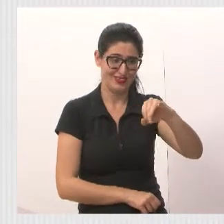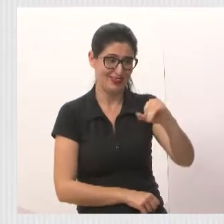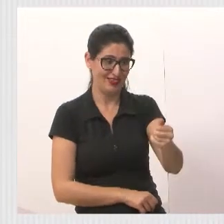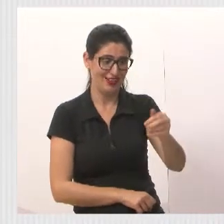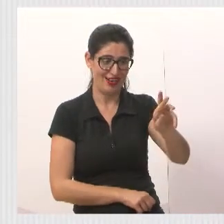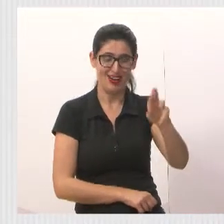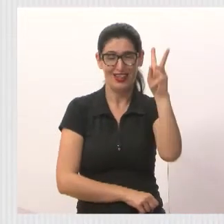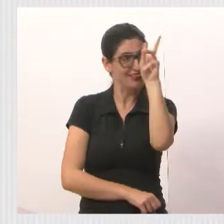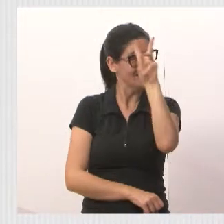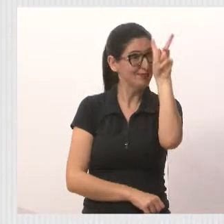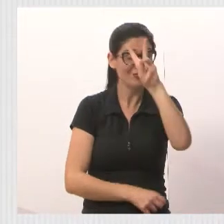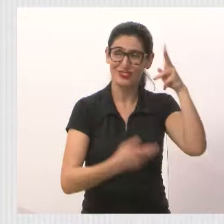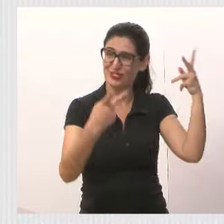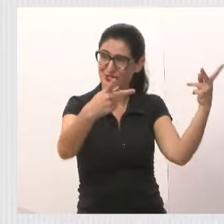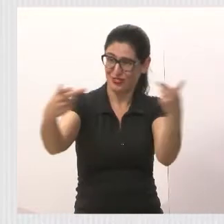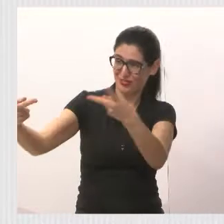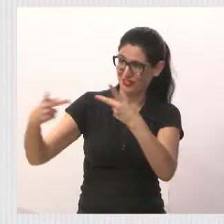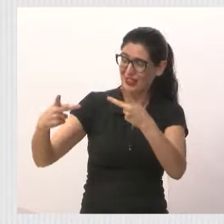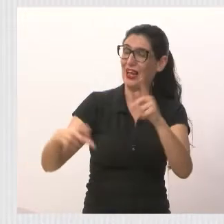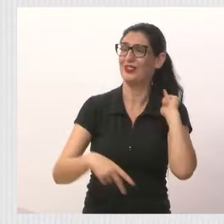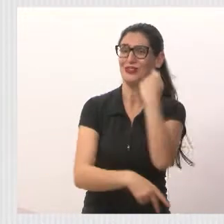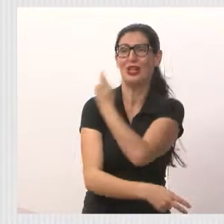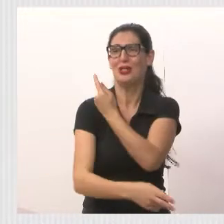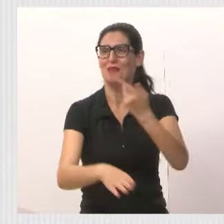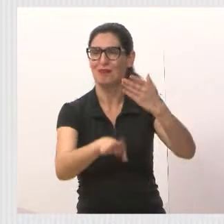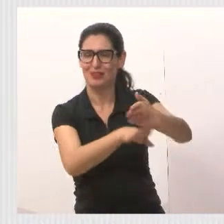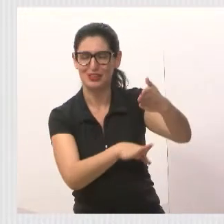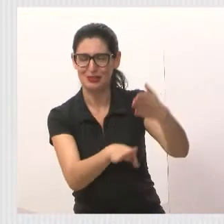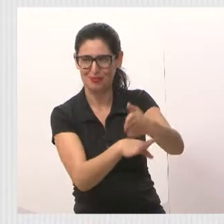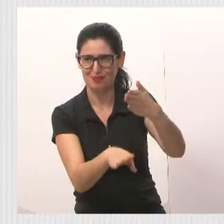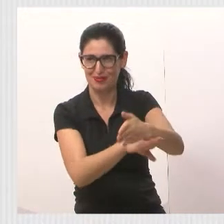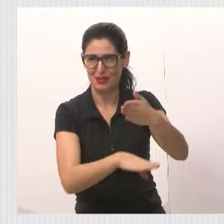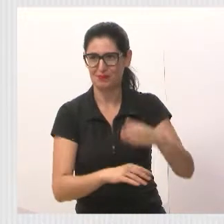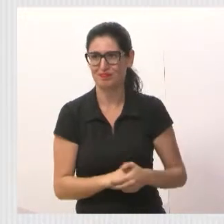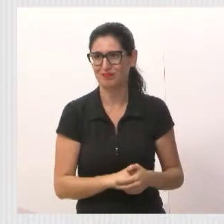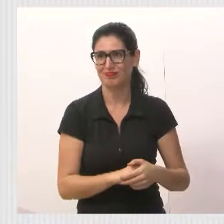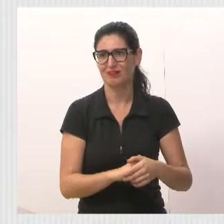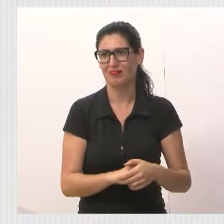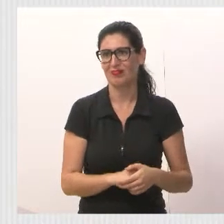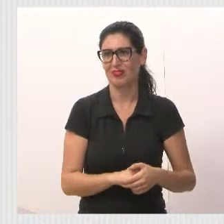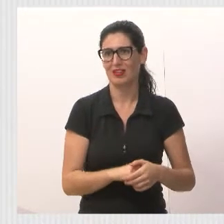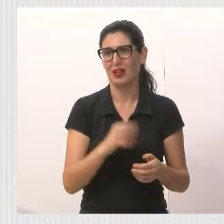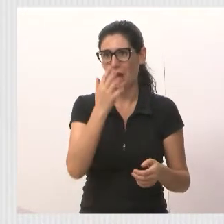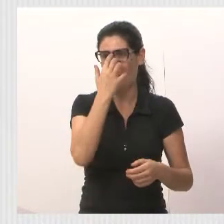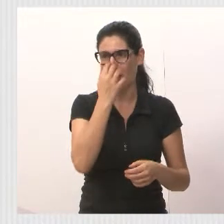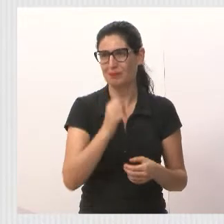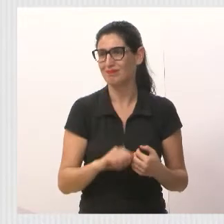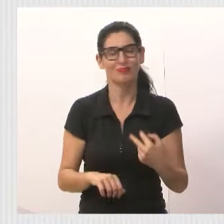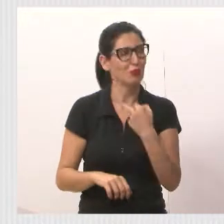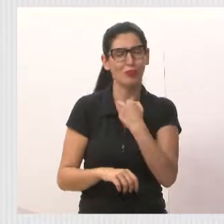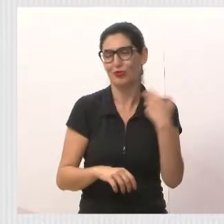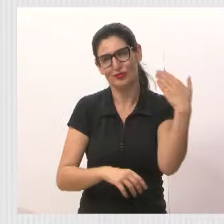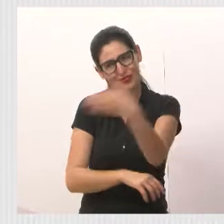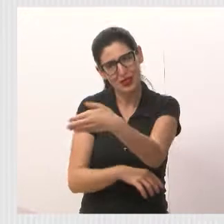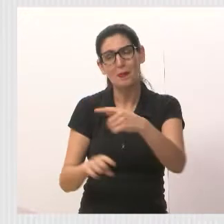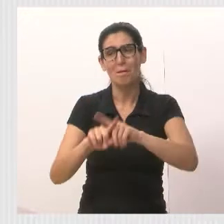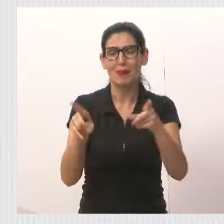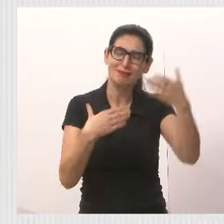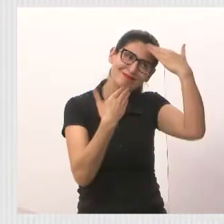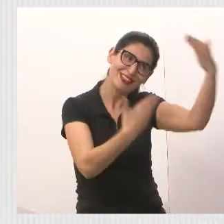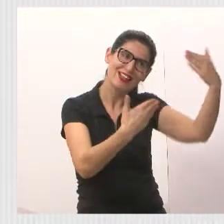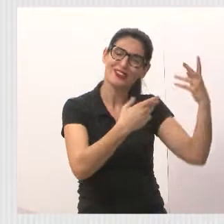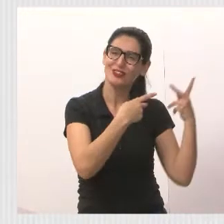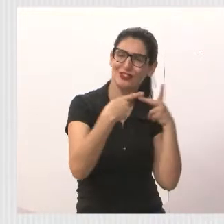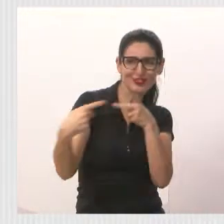lembrou de convidar a gente para ir lá participar. Então, aqui eu não pude ir, mas está aqui o agradecimento pelo convite e que ela